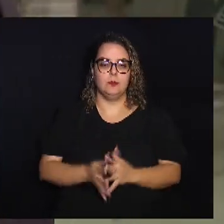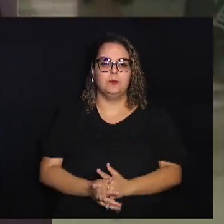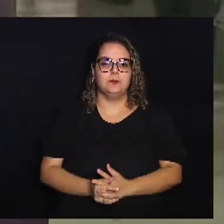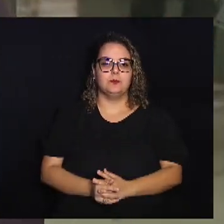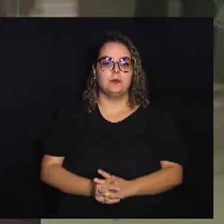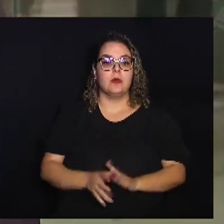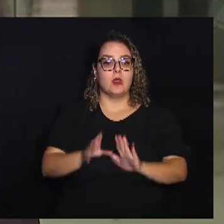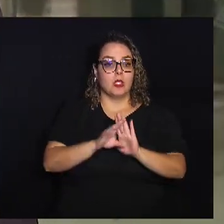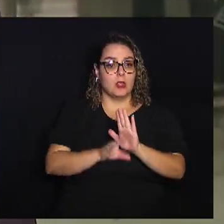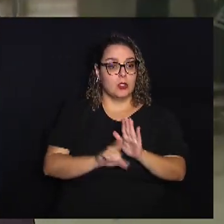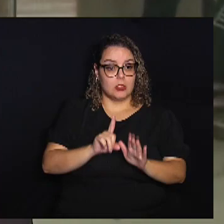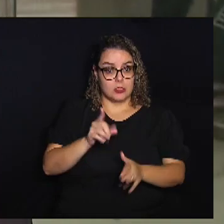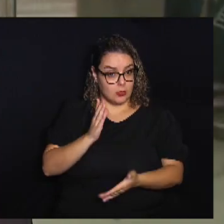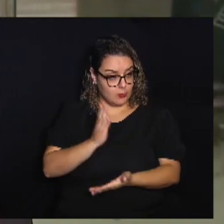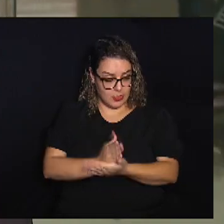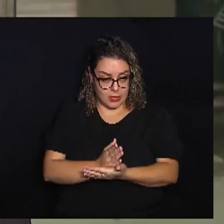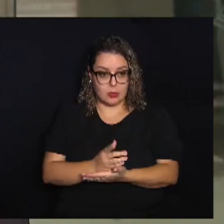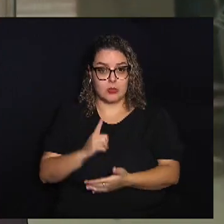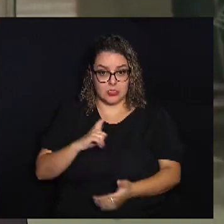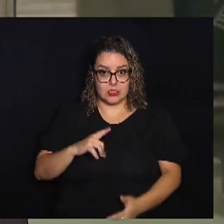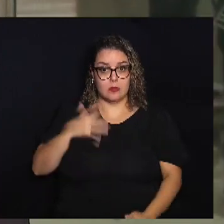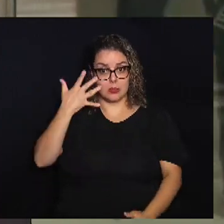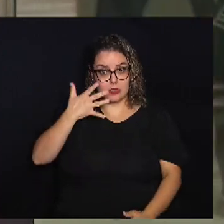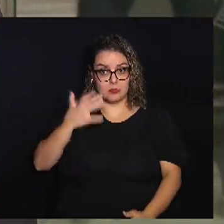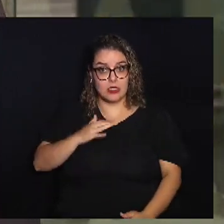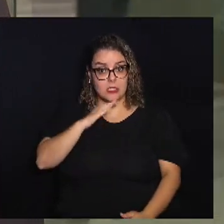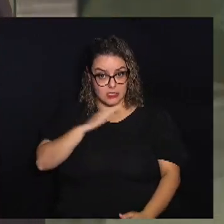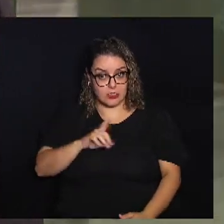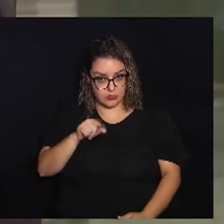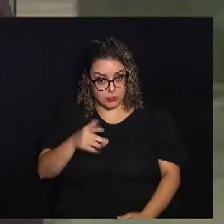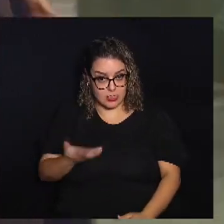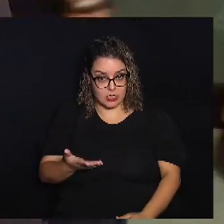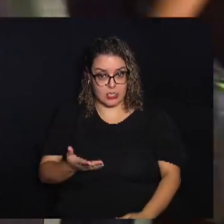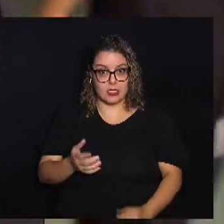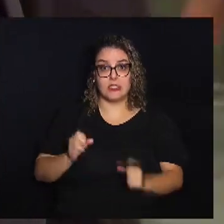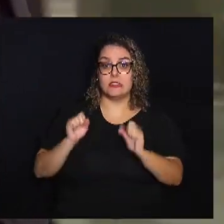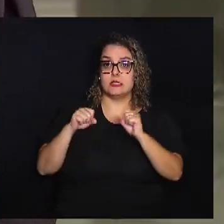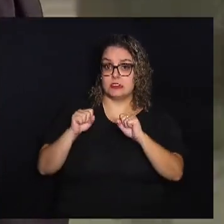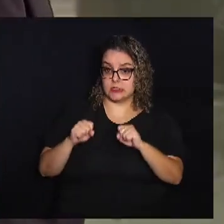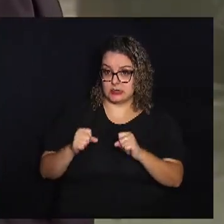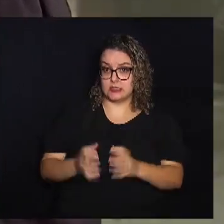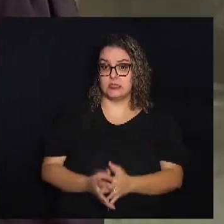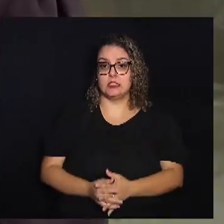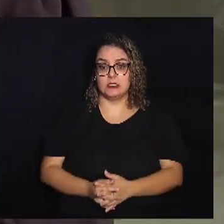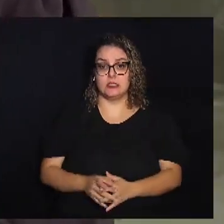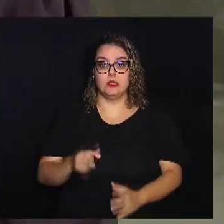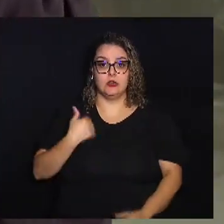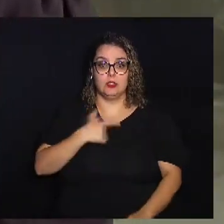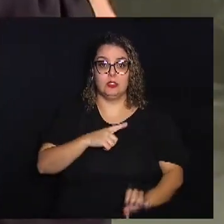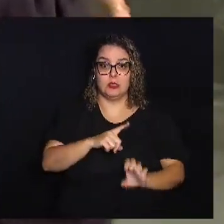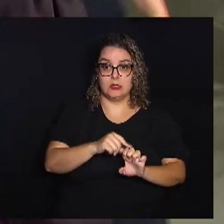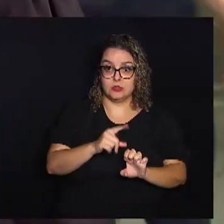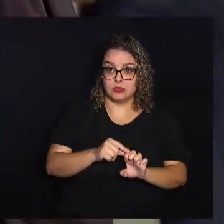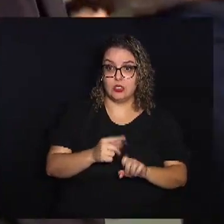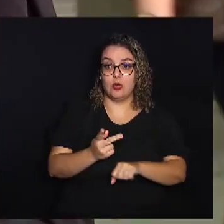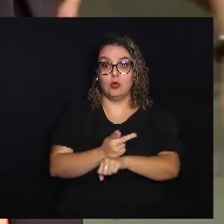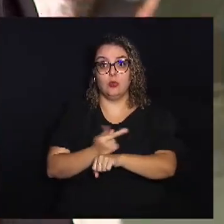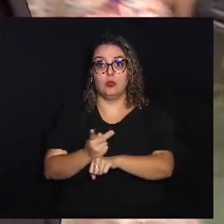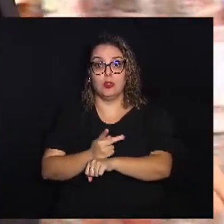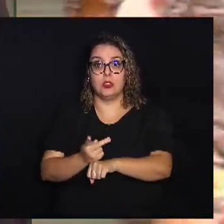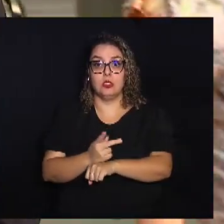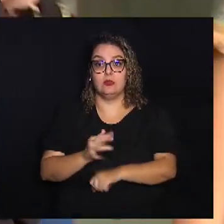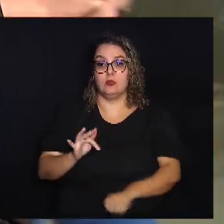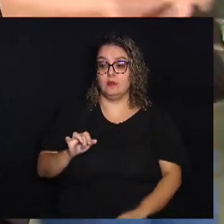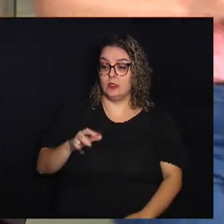programação não para porque vai ter mais uma palestra agora na parte da tarde, não é isso? É isso mesmo, nós temos micro empreendedores buscando o feirão